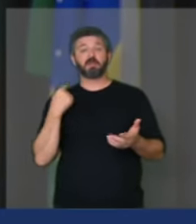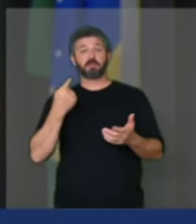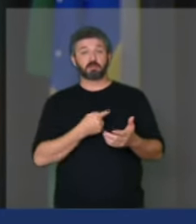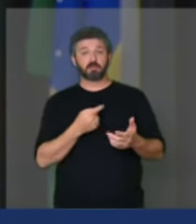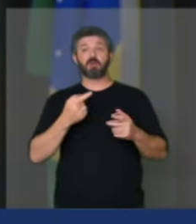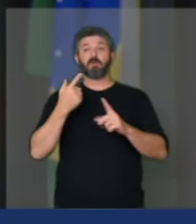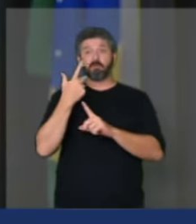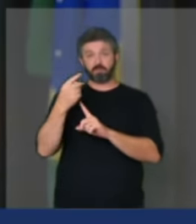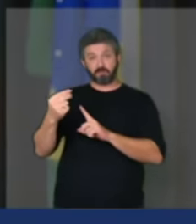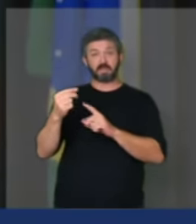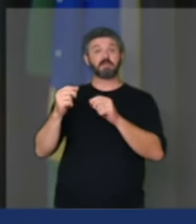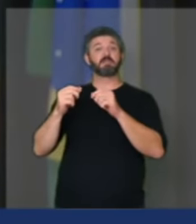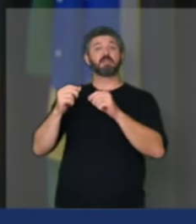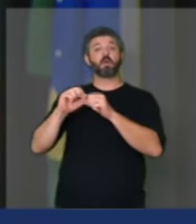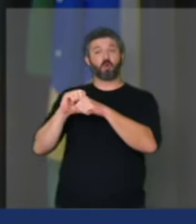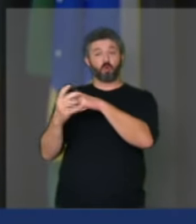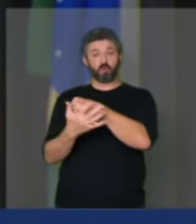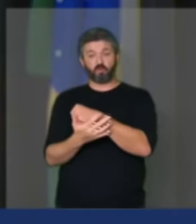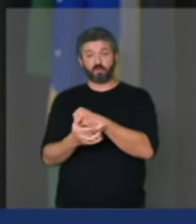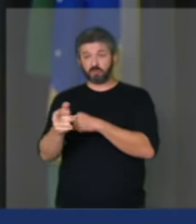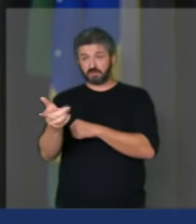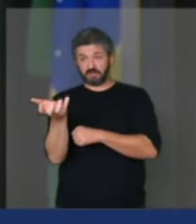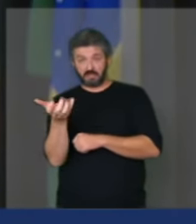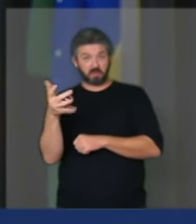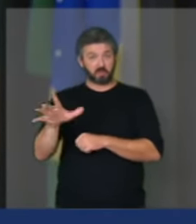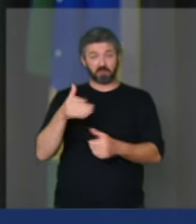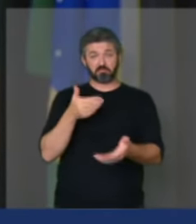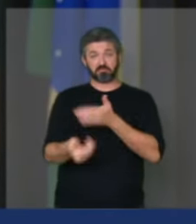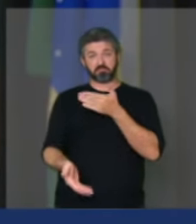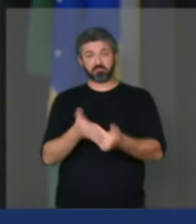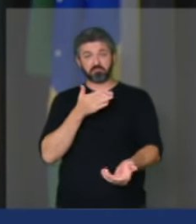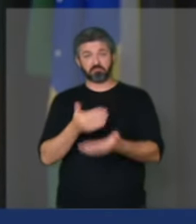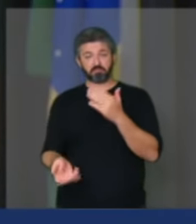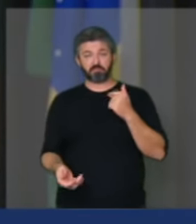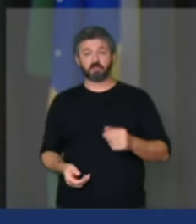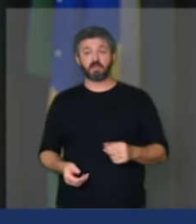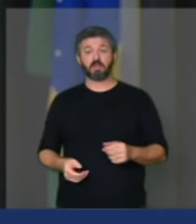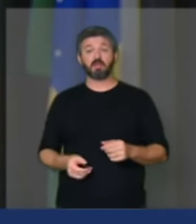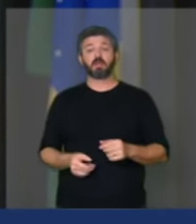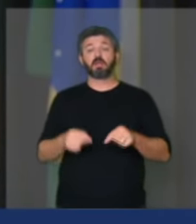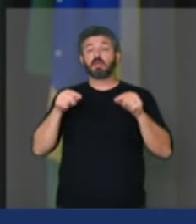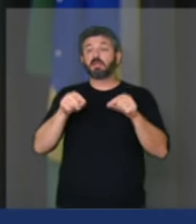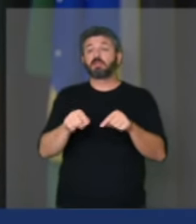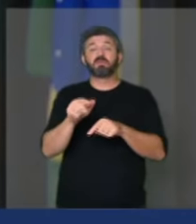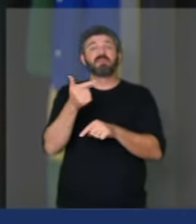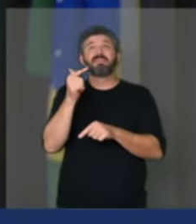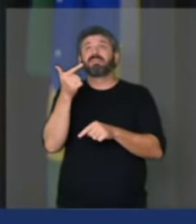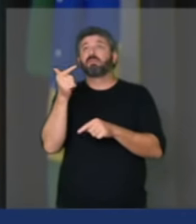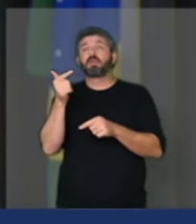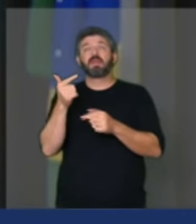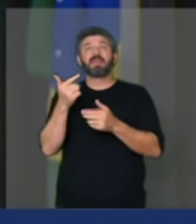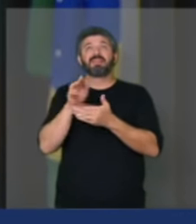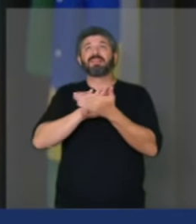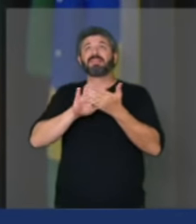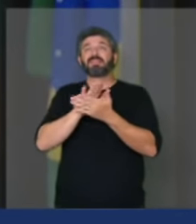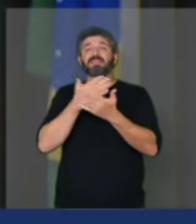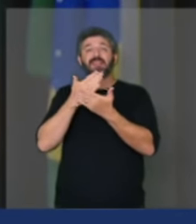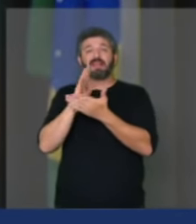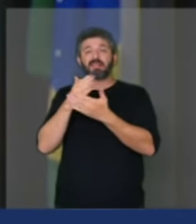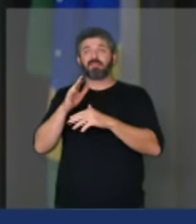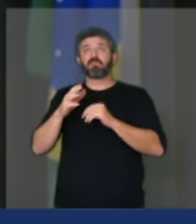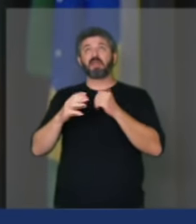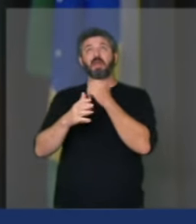vencendo a pandemia queiram ou não e isto não tem nada de ideologia política